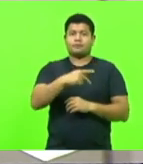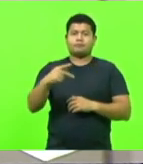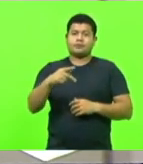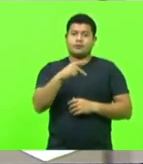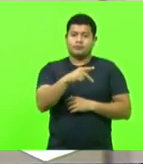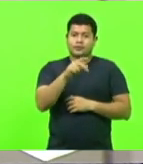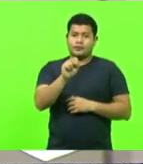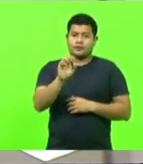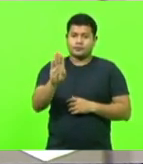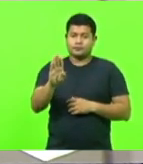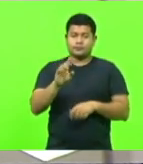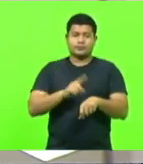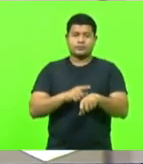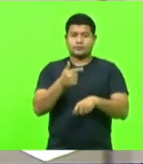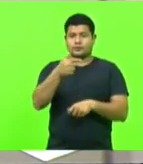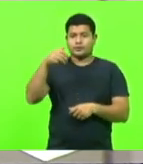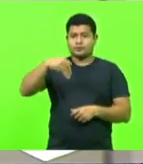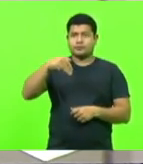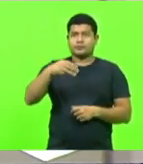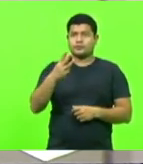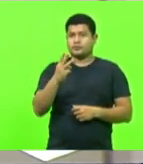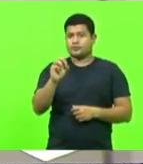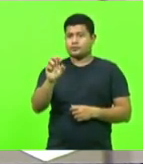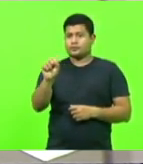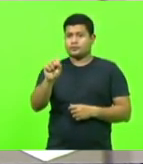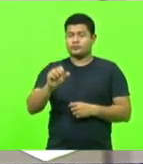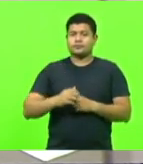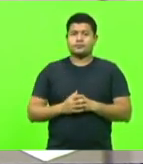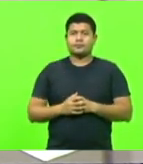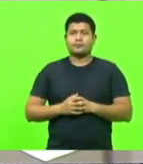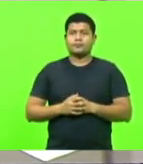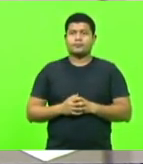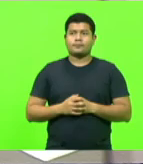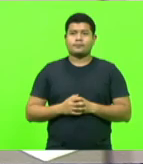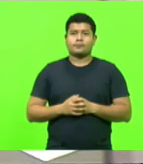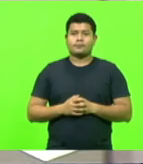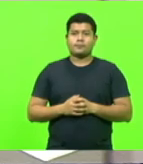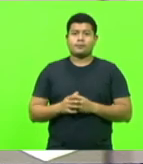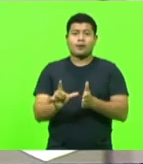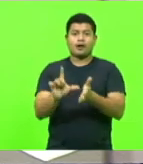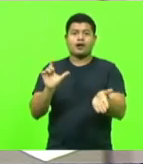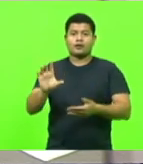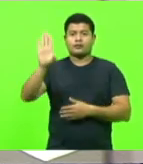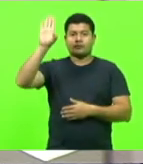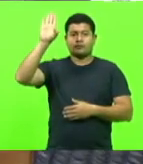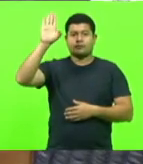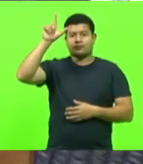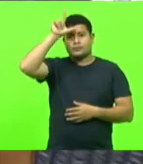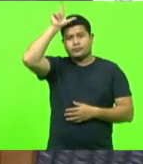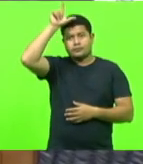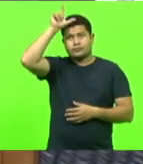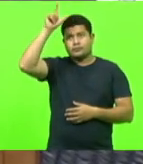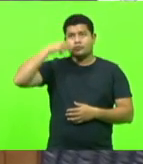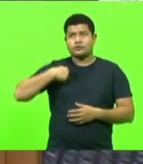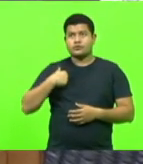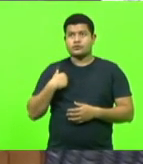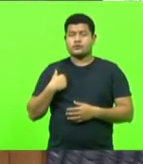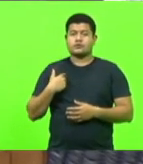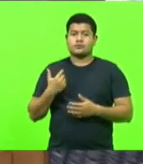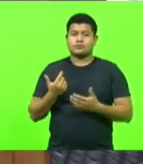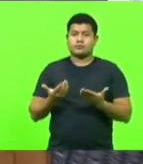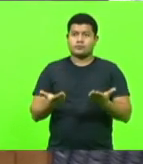PPPSB por 7 minutos e 30 segundos. Pela ordem, senhor presidente. Pois não, deputado Sargento Lima. Só para não ocupar o tempo,